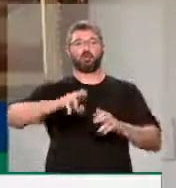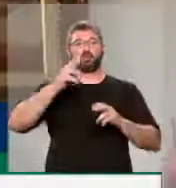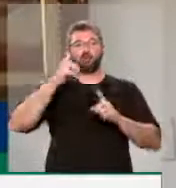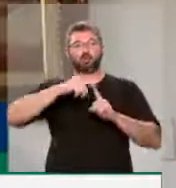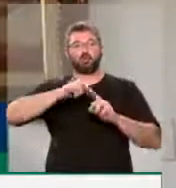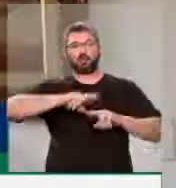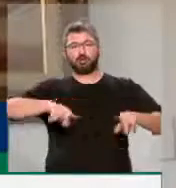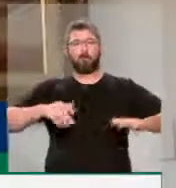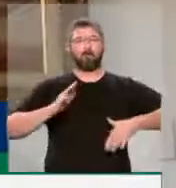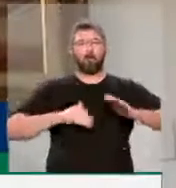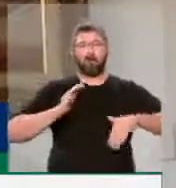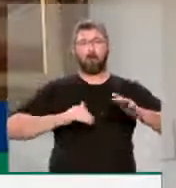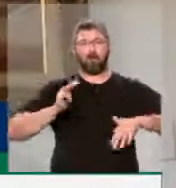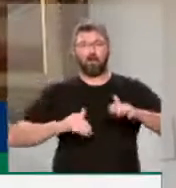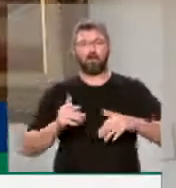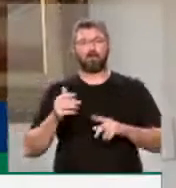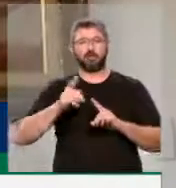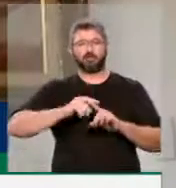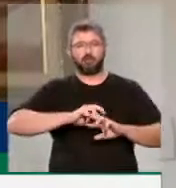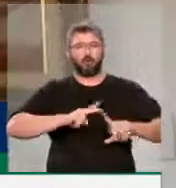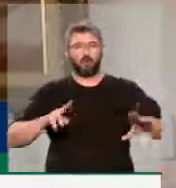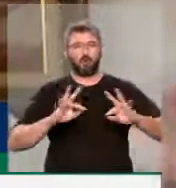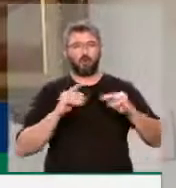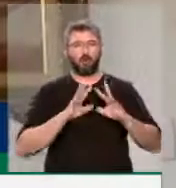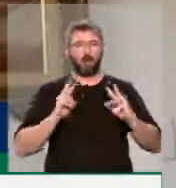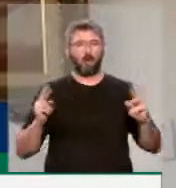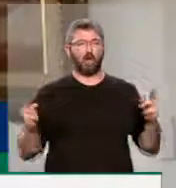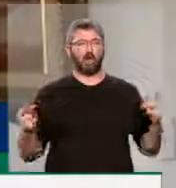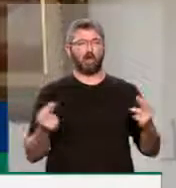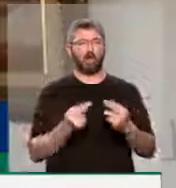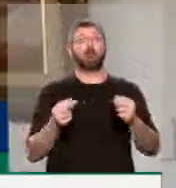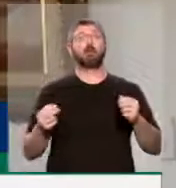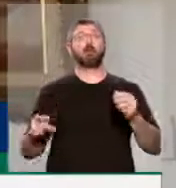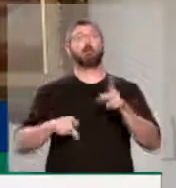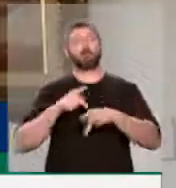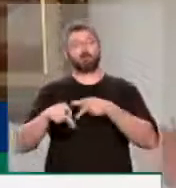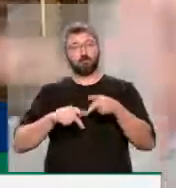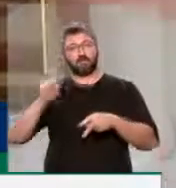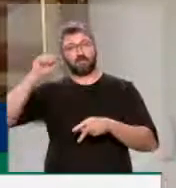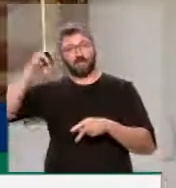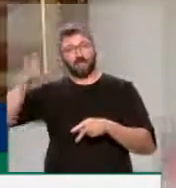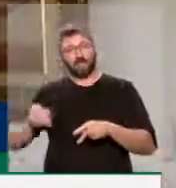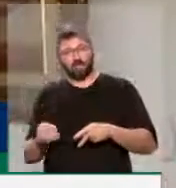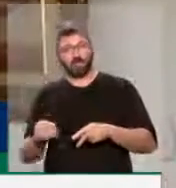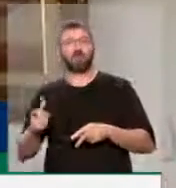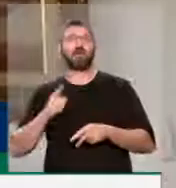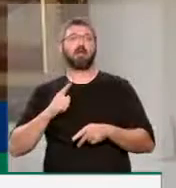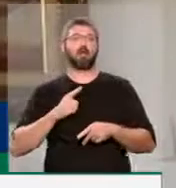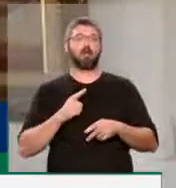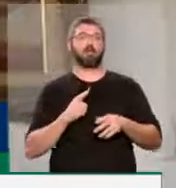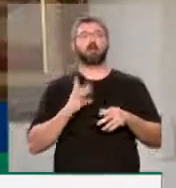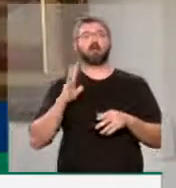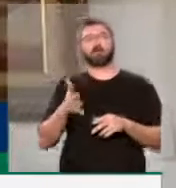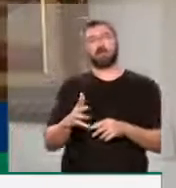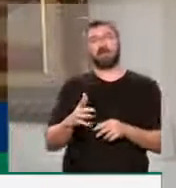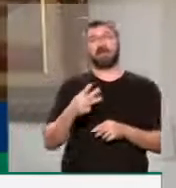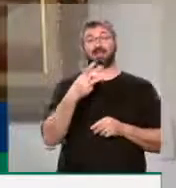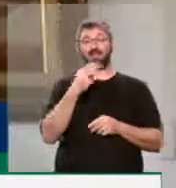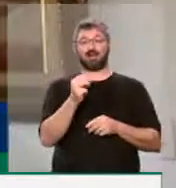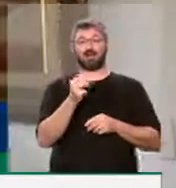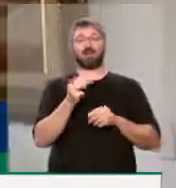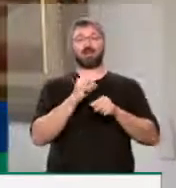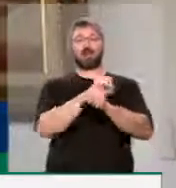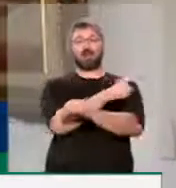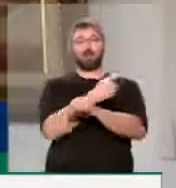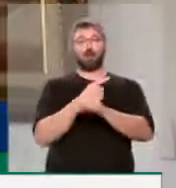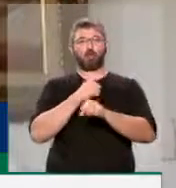diferentes de batuque que aconteceram, que vieram junto com os povos africanos, que estão espalhados nas mais de 30 comunidades de quilômetro que nós